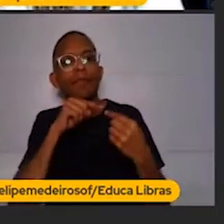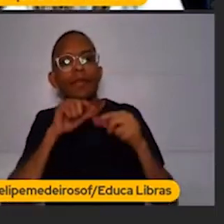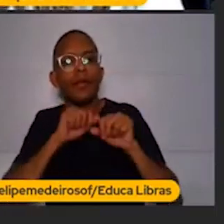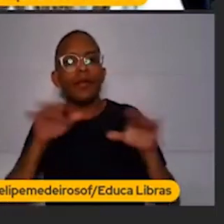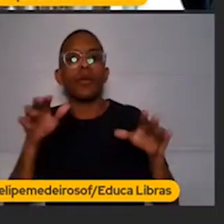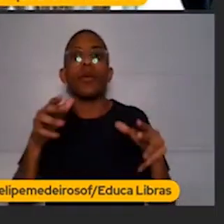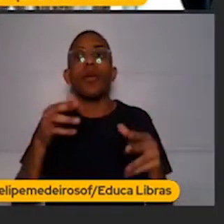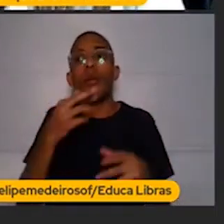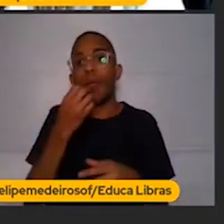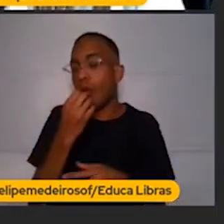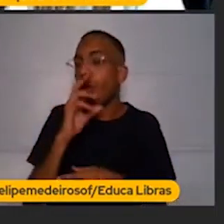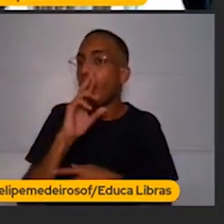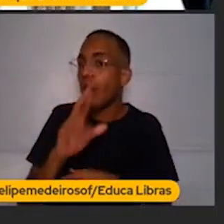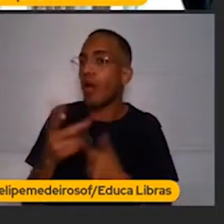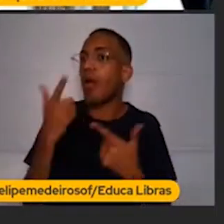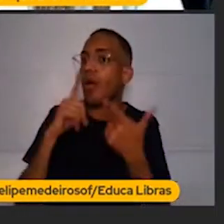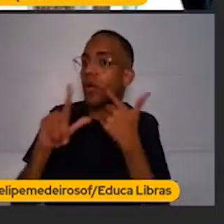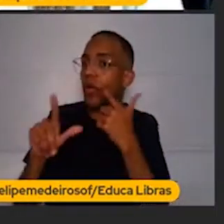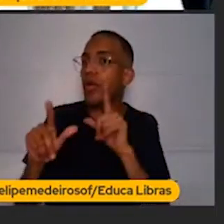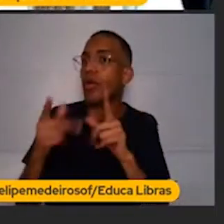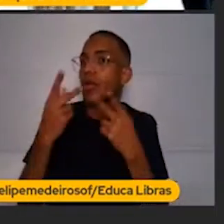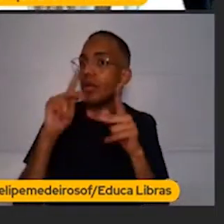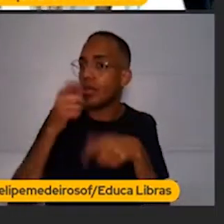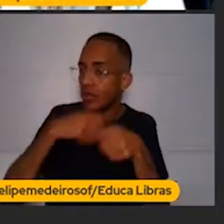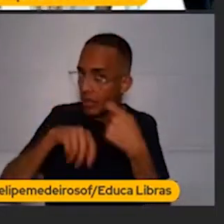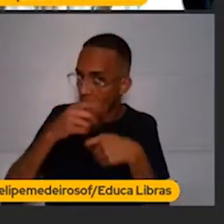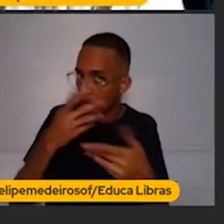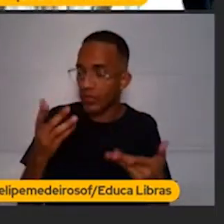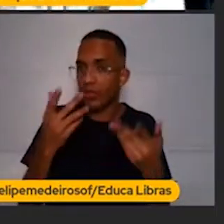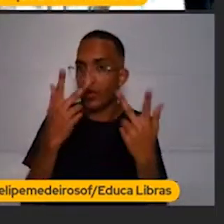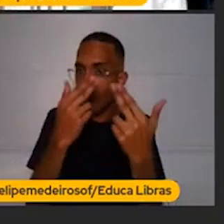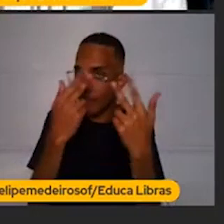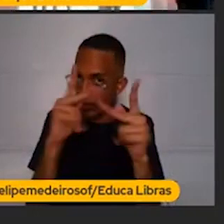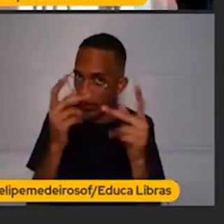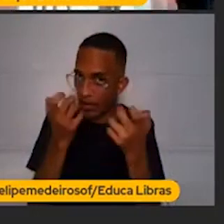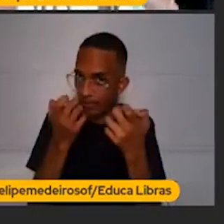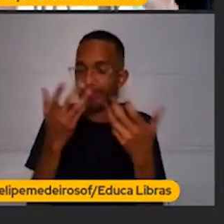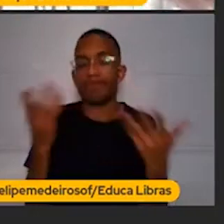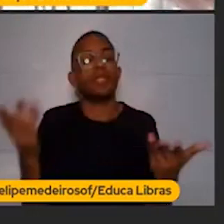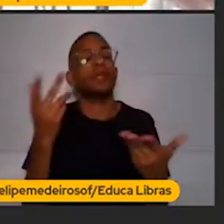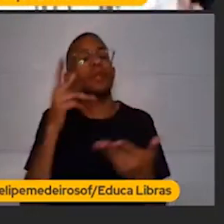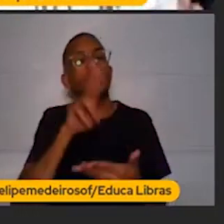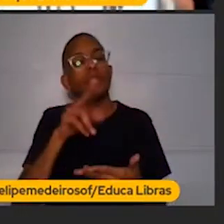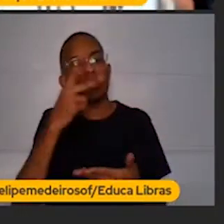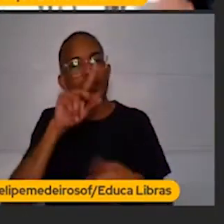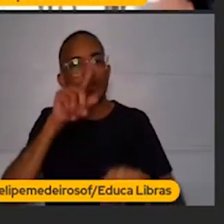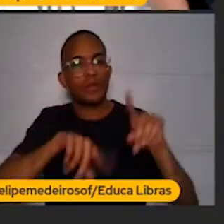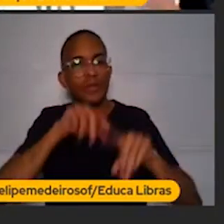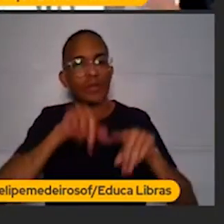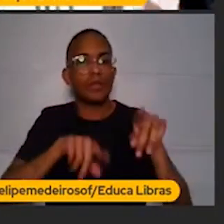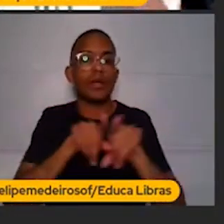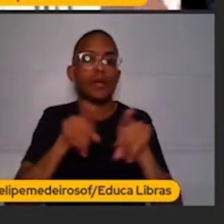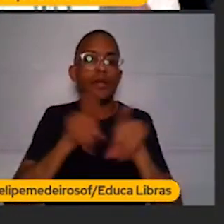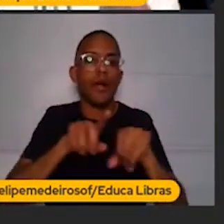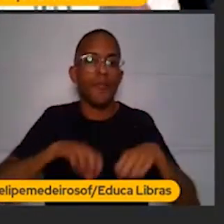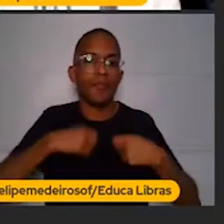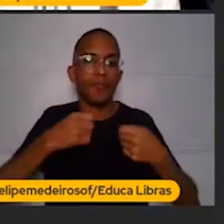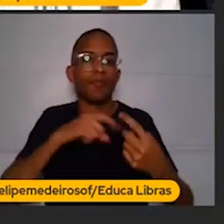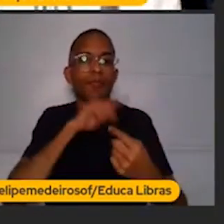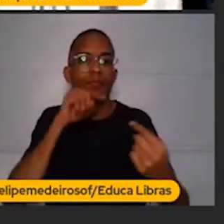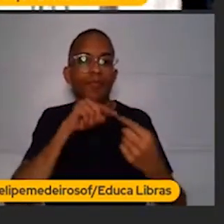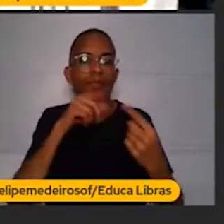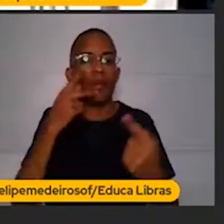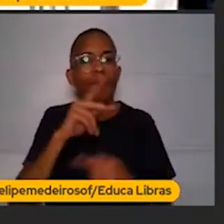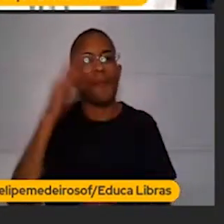resultados para o seu negócio, para aquilo que você quer? Então, utilizar essa matriz de esforço e impacto é importante para que você